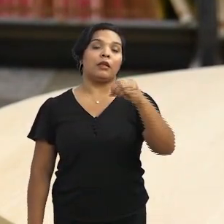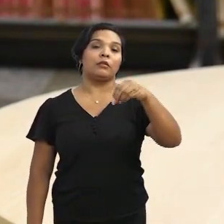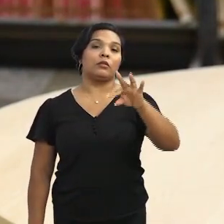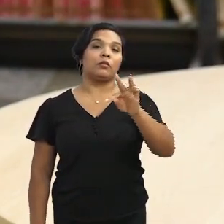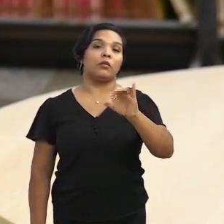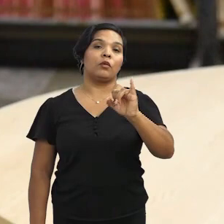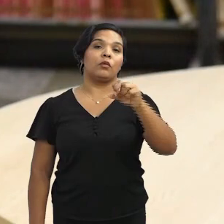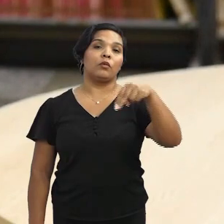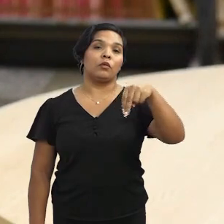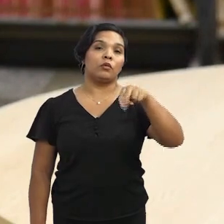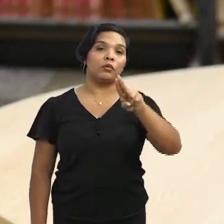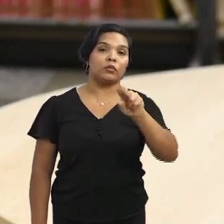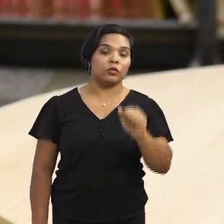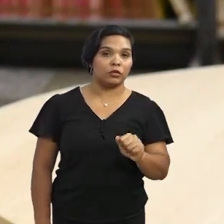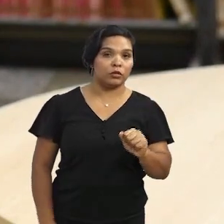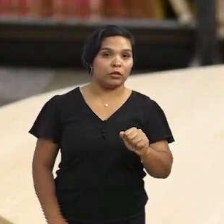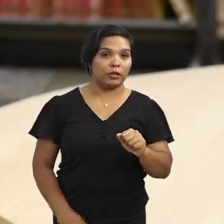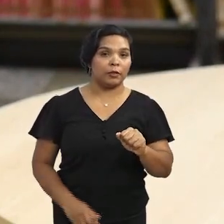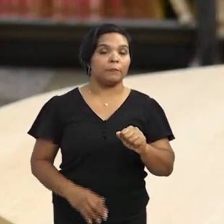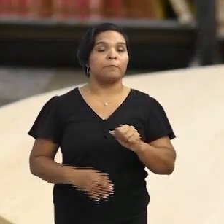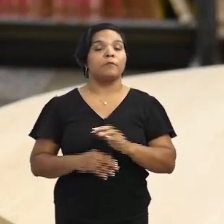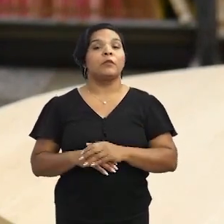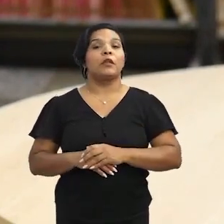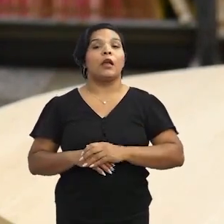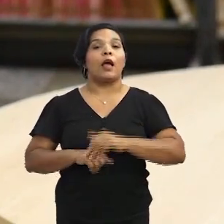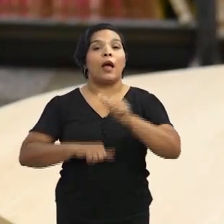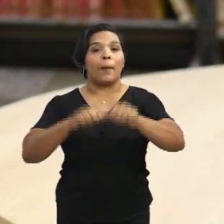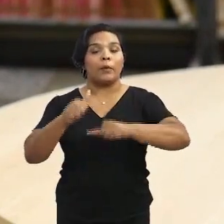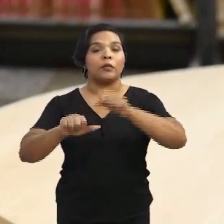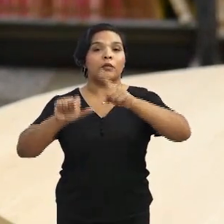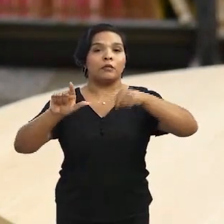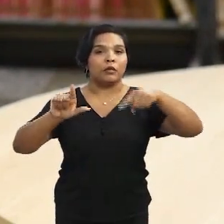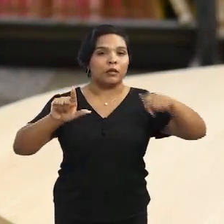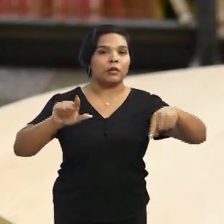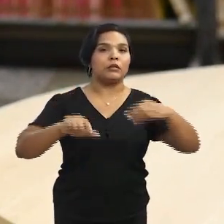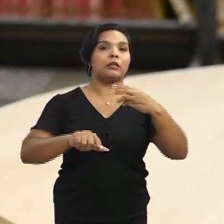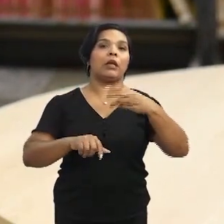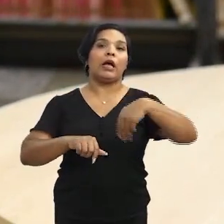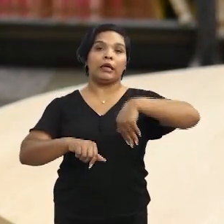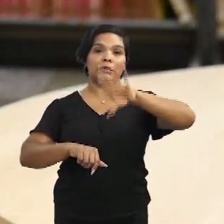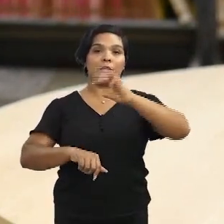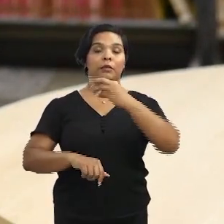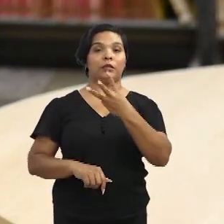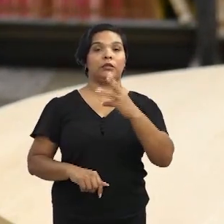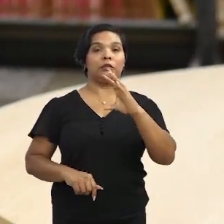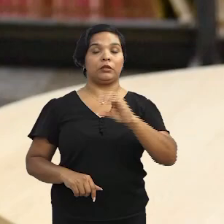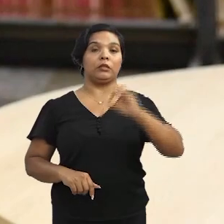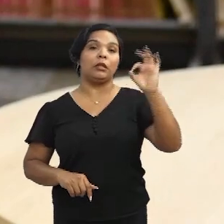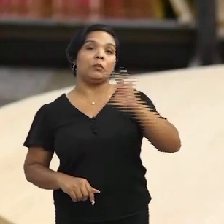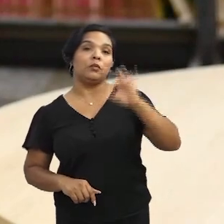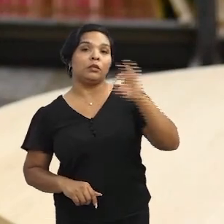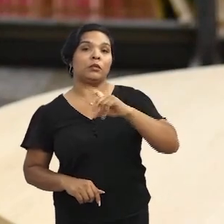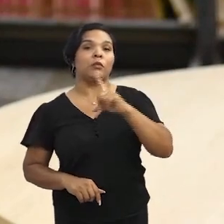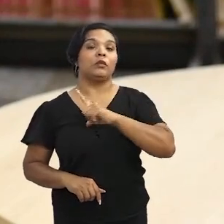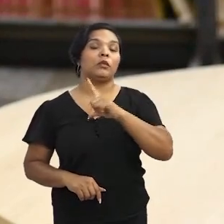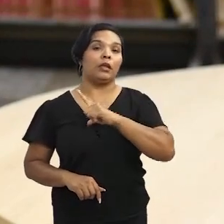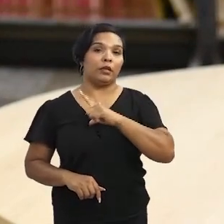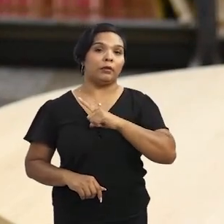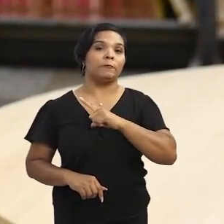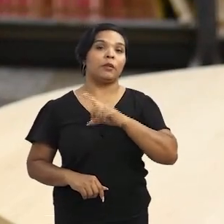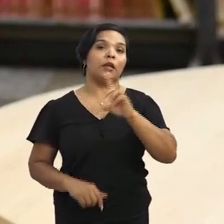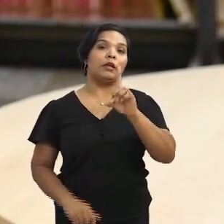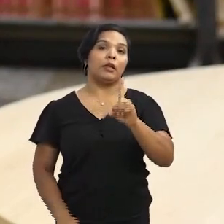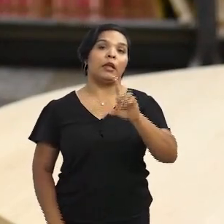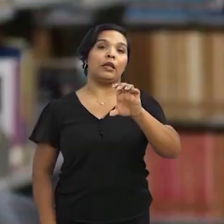descontinuidade, por quê? Porque o jeito que a variável era, até 30% e acima de 30%, você tem ali essa questão